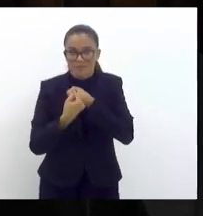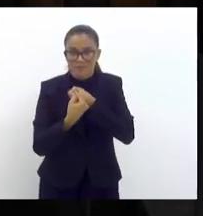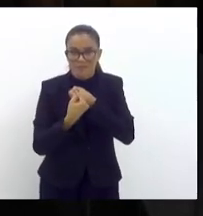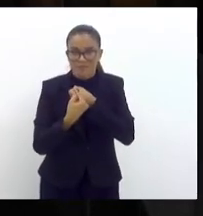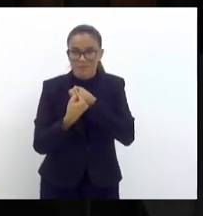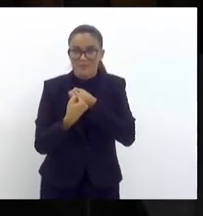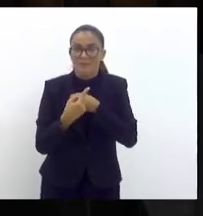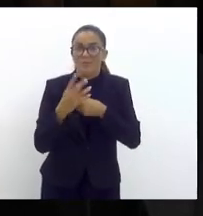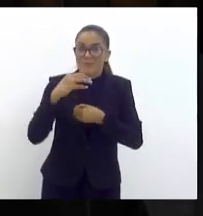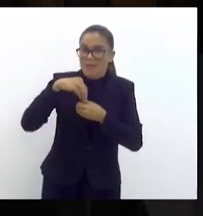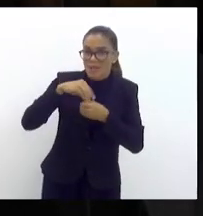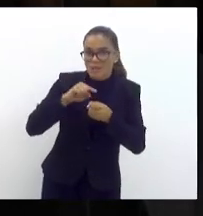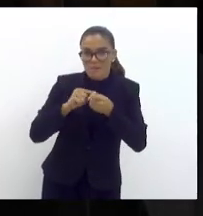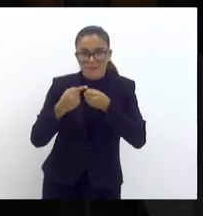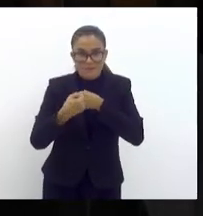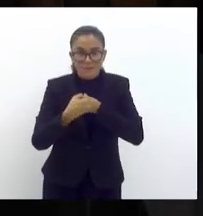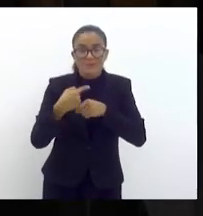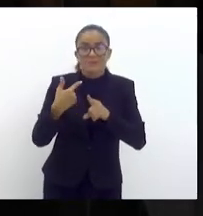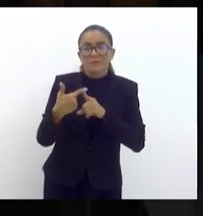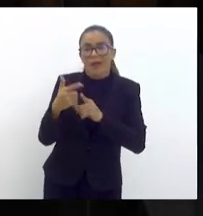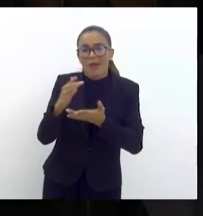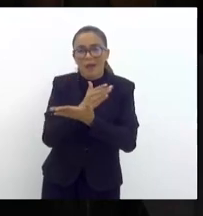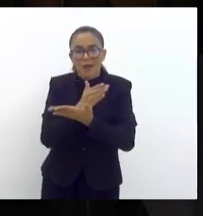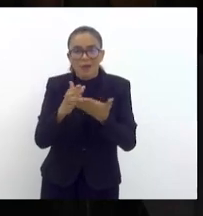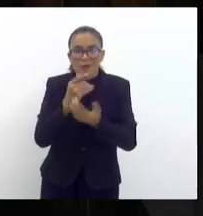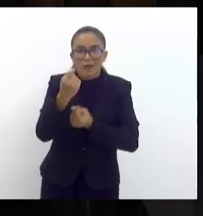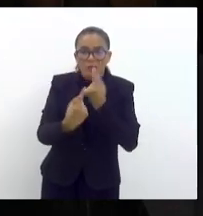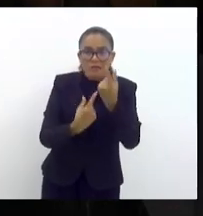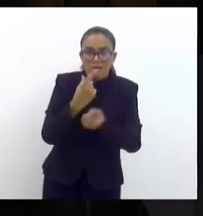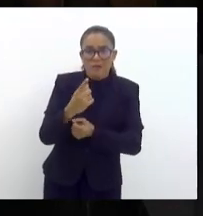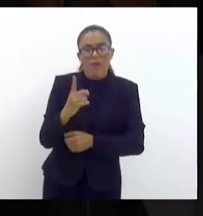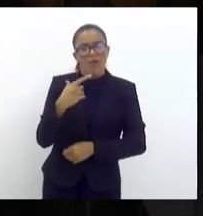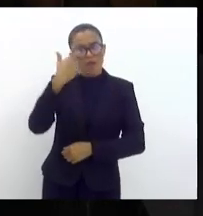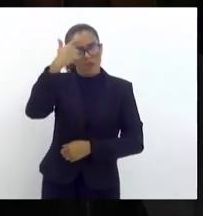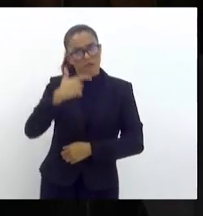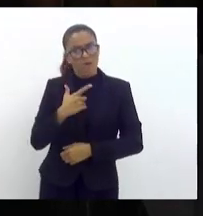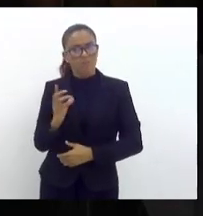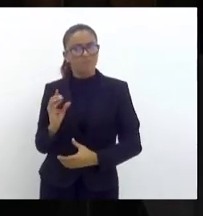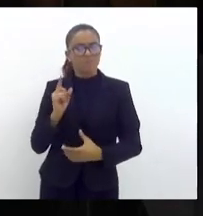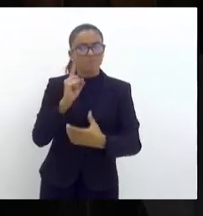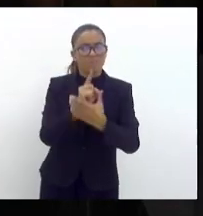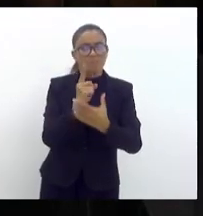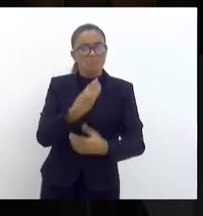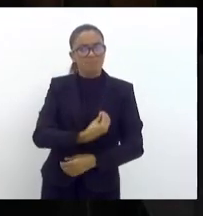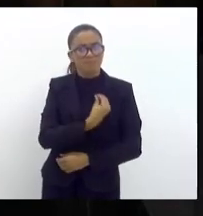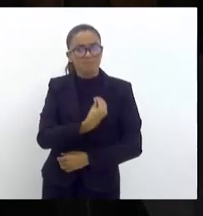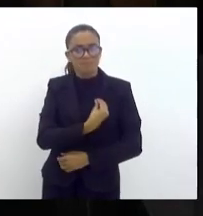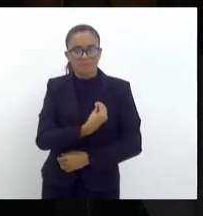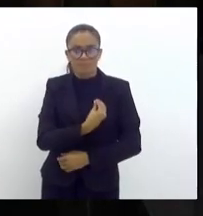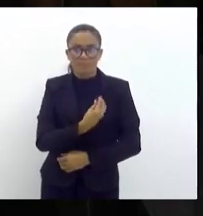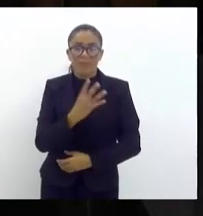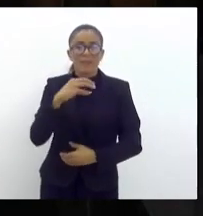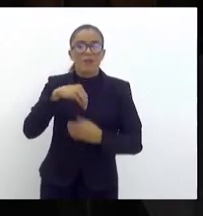onde algumas vezes eu estive presente no DETRO, que eu quero aqui agradecer o